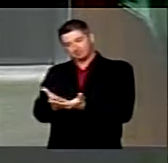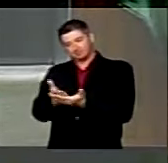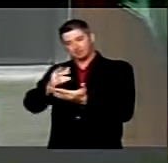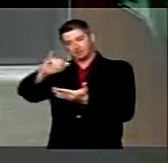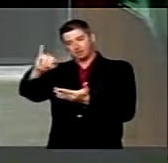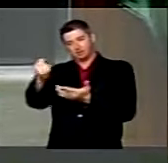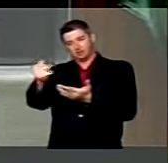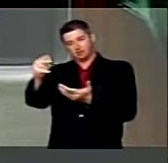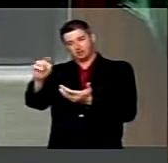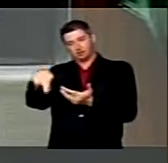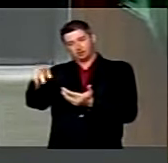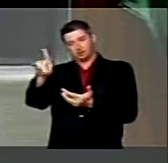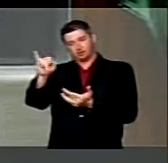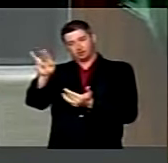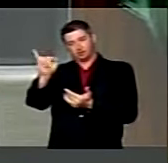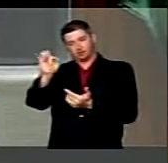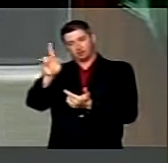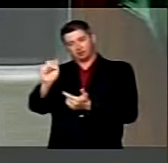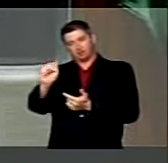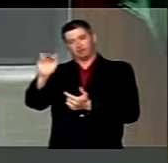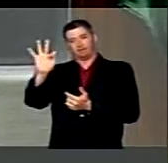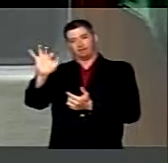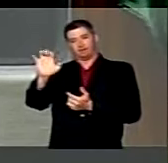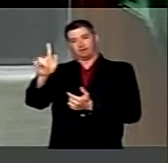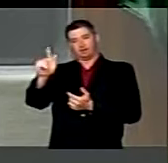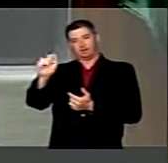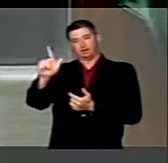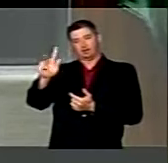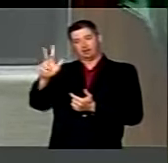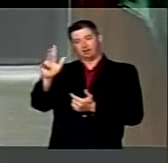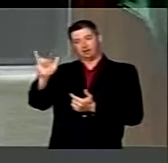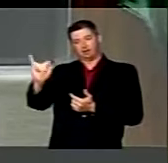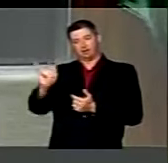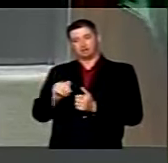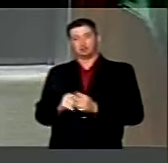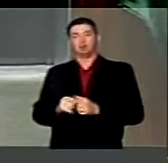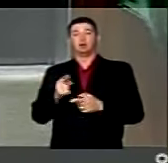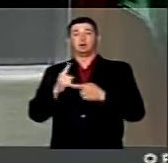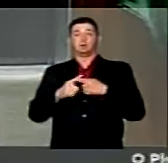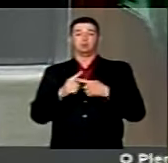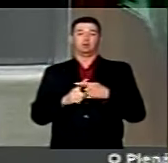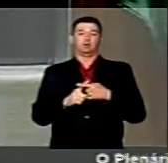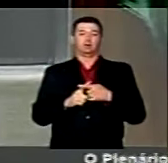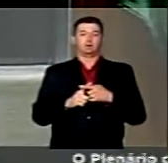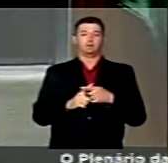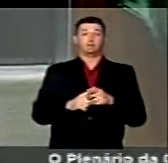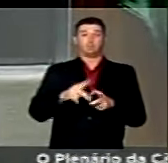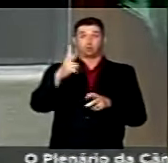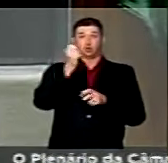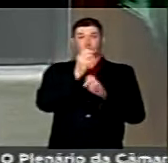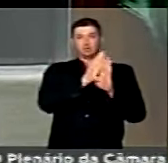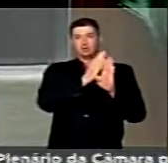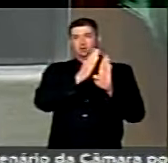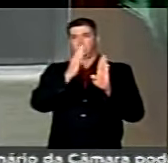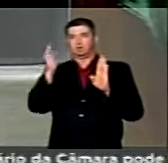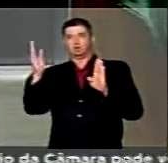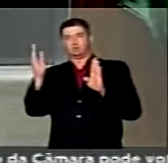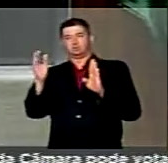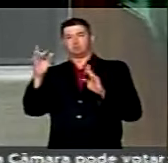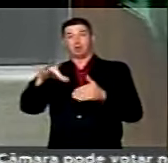Jandira Feghali, Jandira que durante dois anos